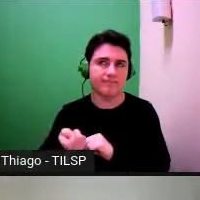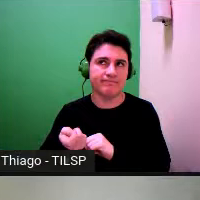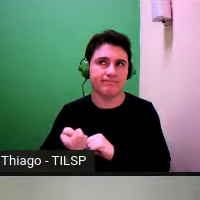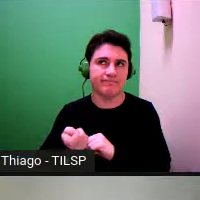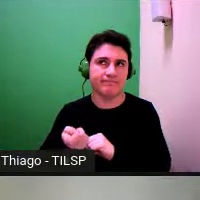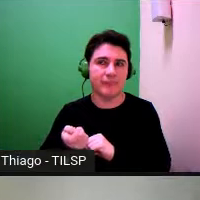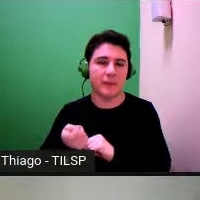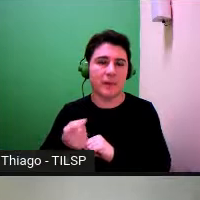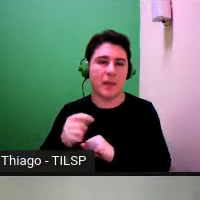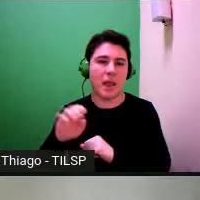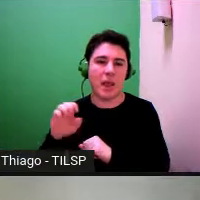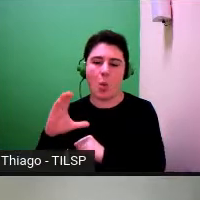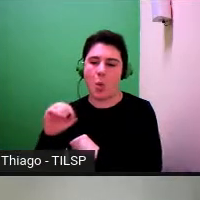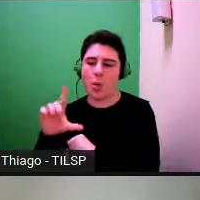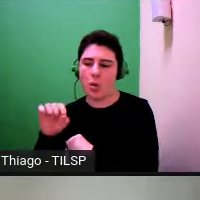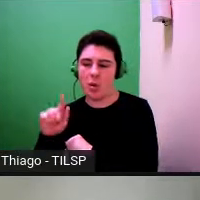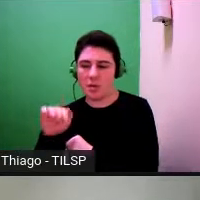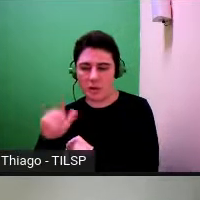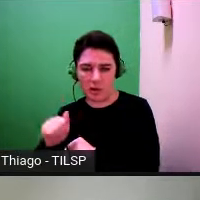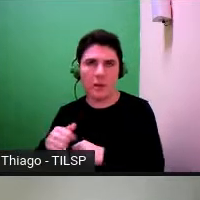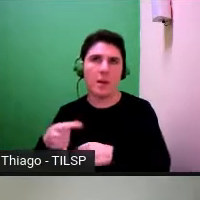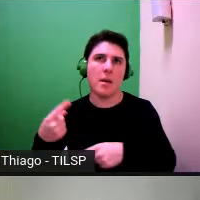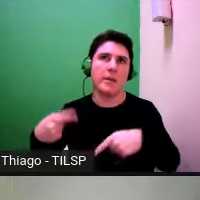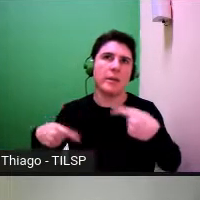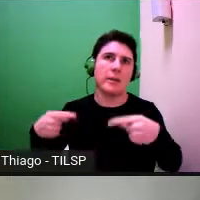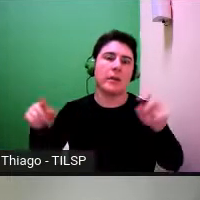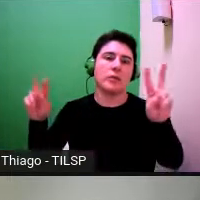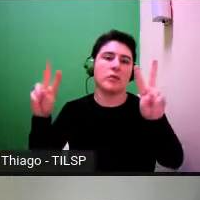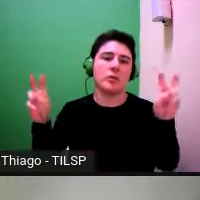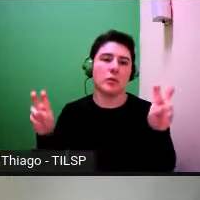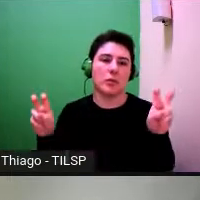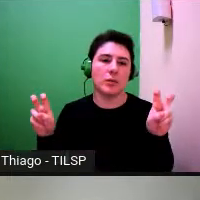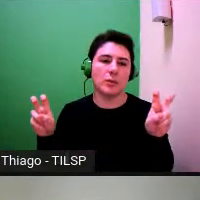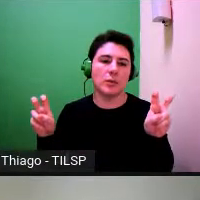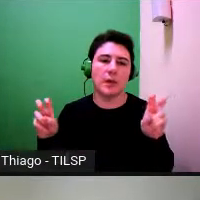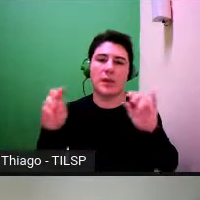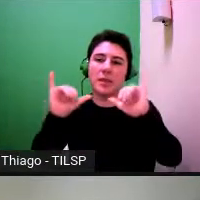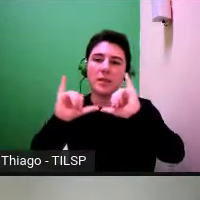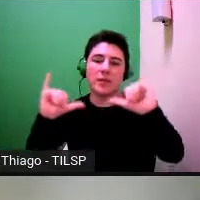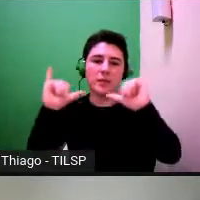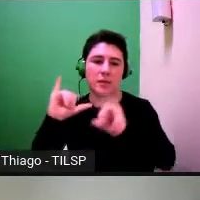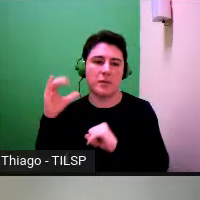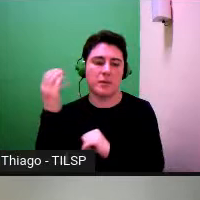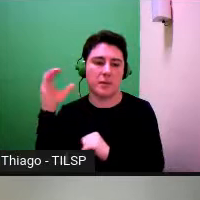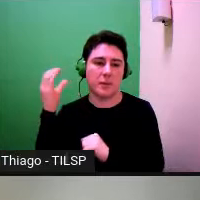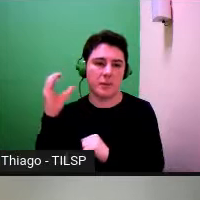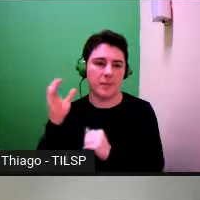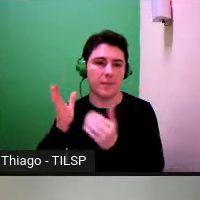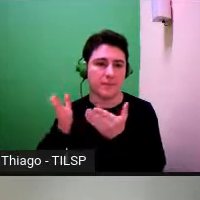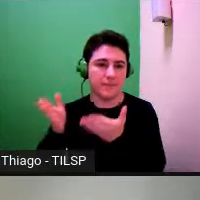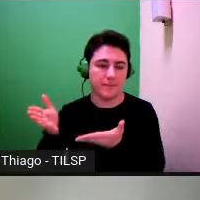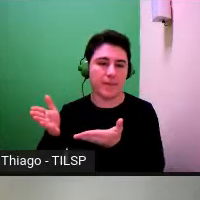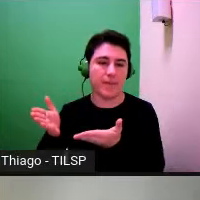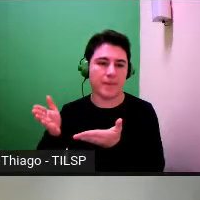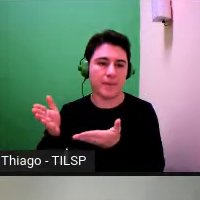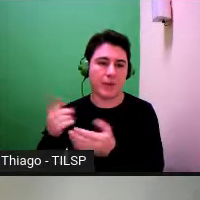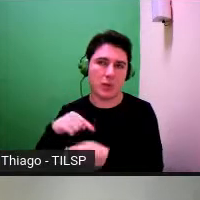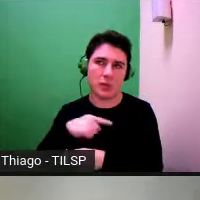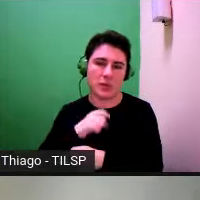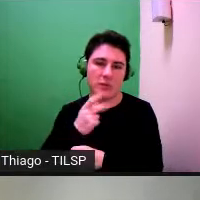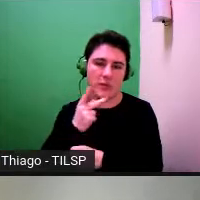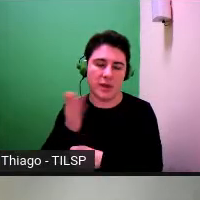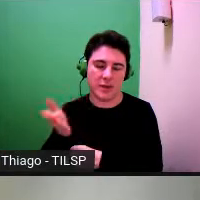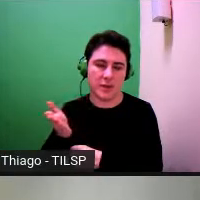ecológica política sobre a divulgação científica que está em curso podemos dizer assim